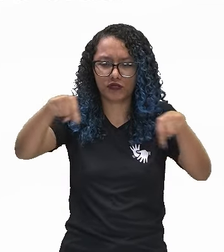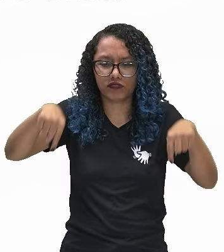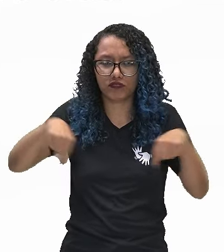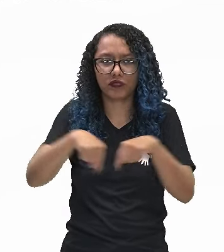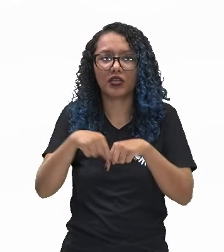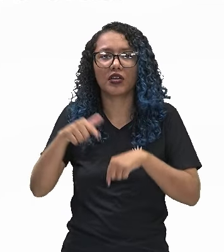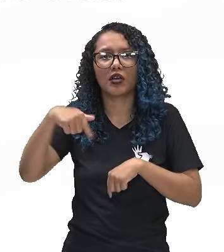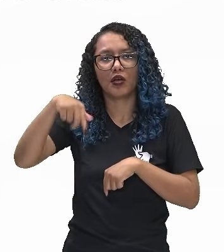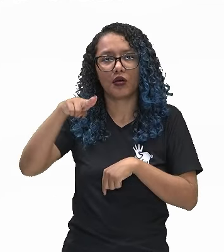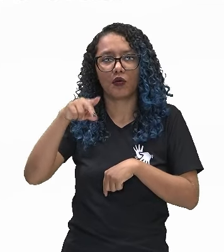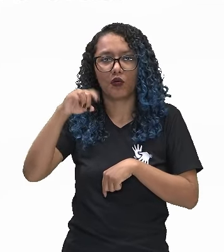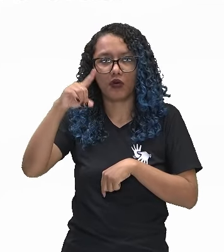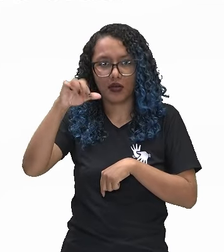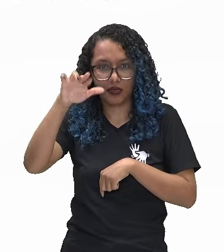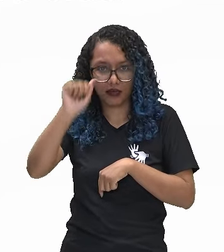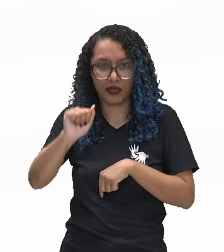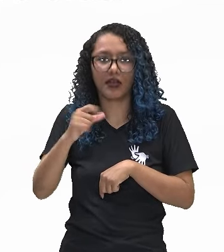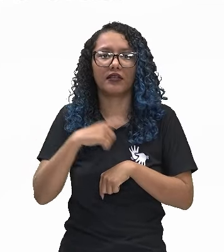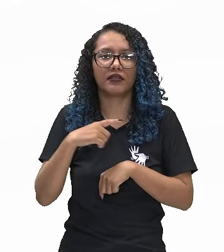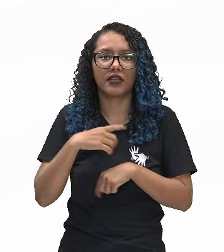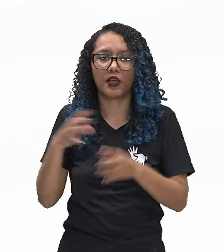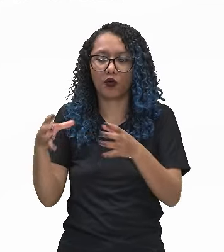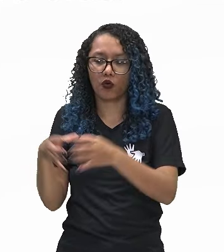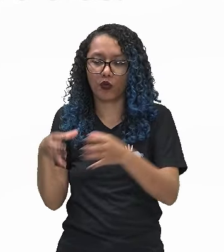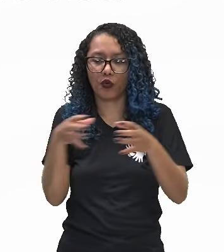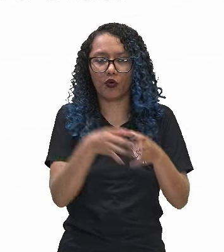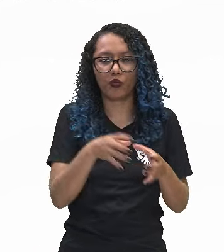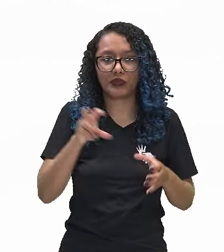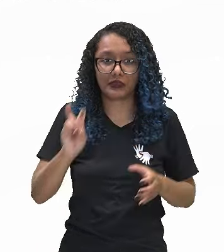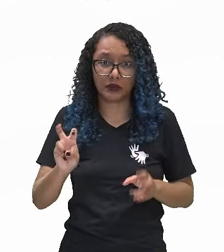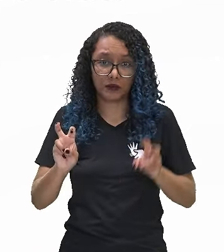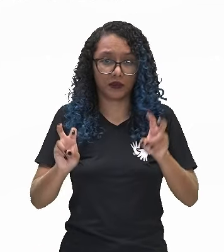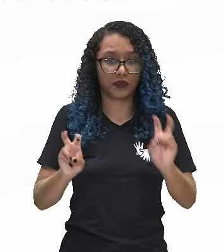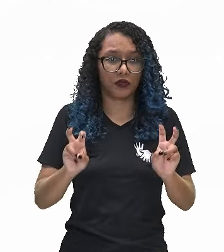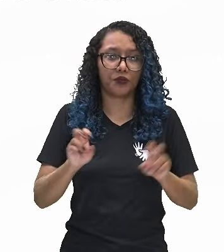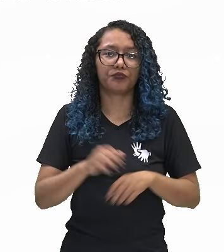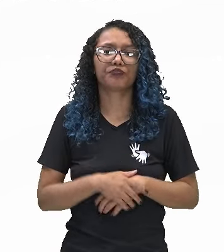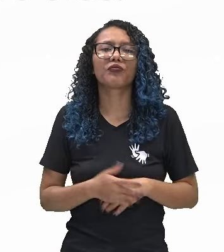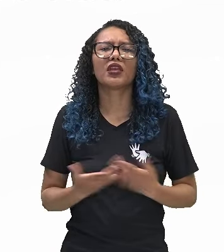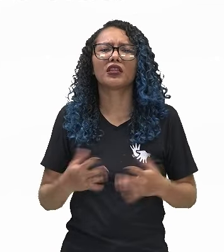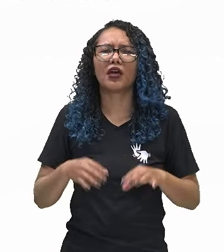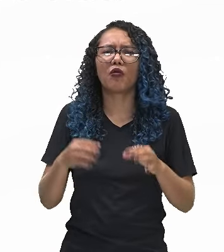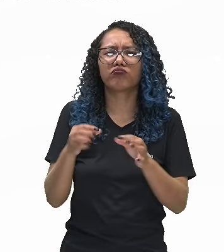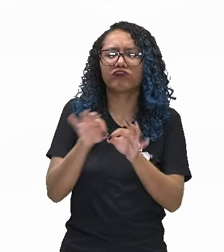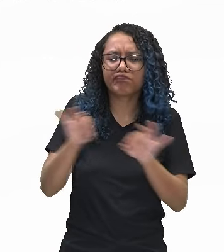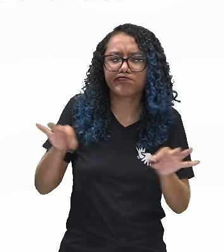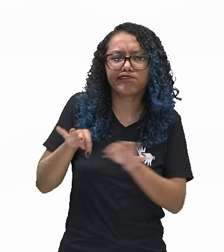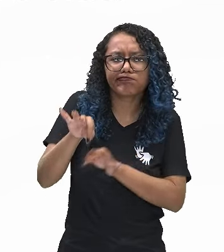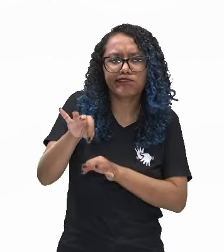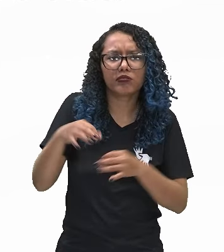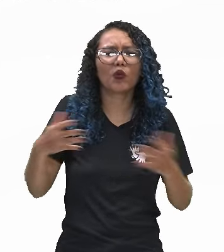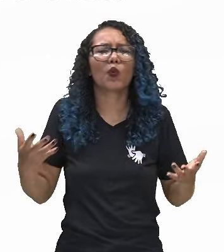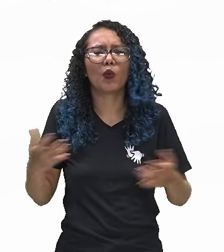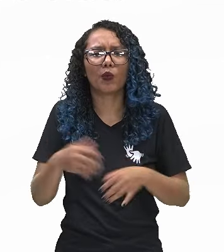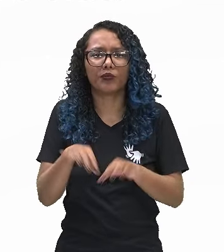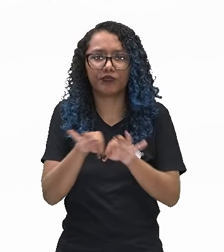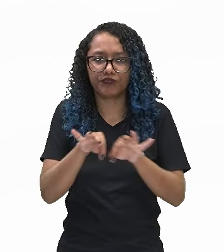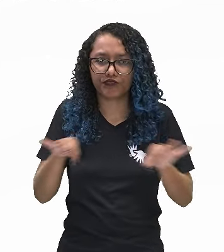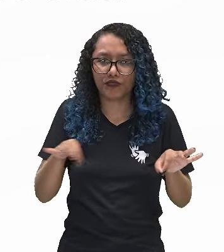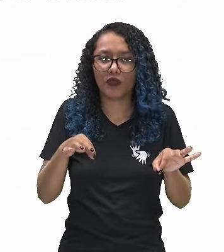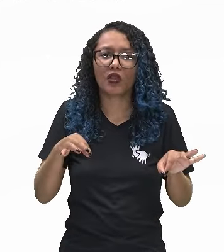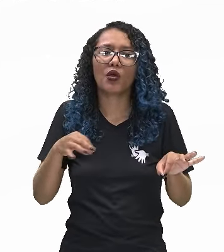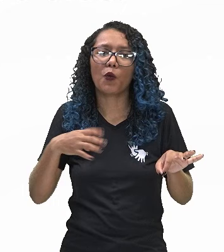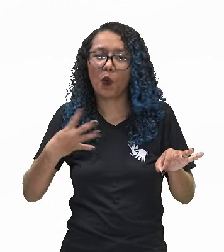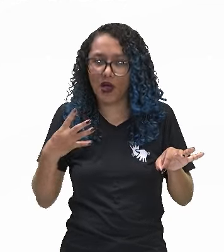em cada time. As dimensões da quadra para a prática do futsal devem medir 40 metros de comprimento por 20 de